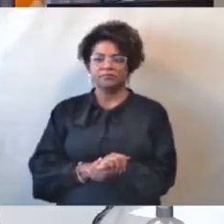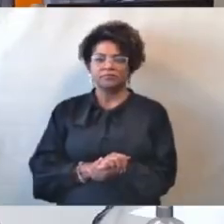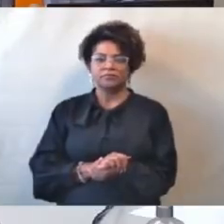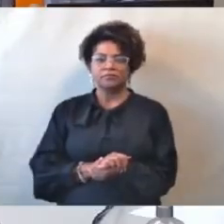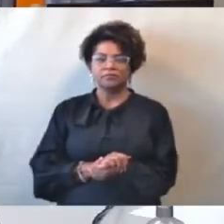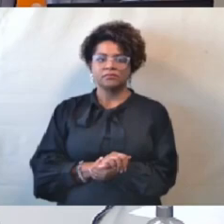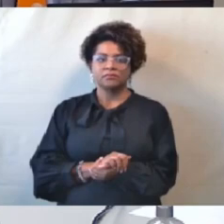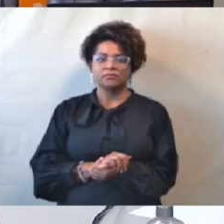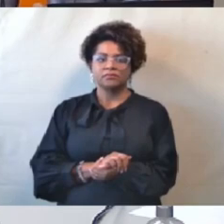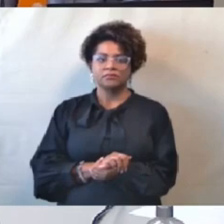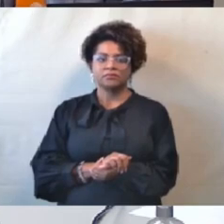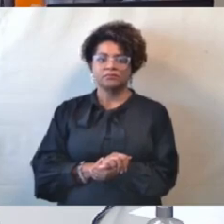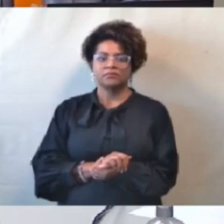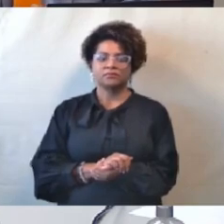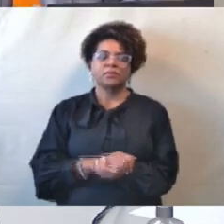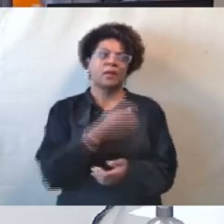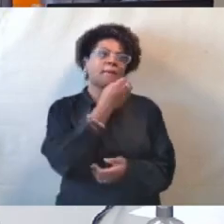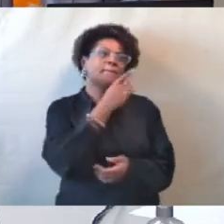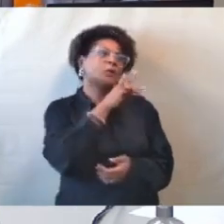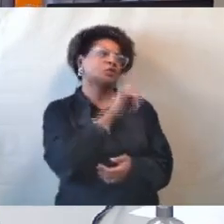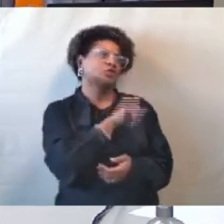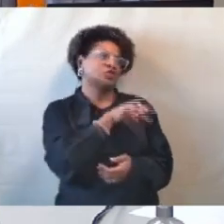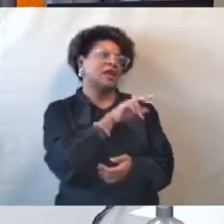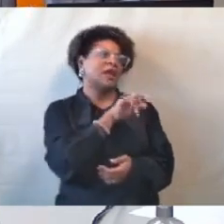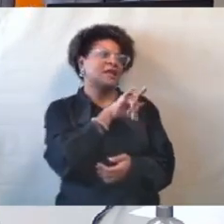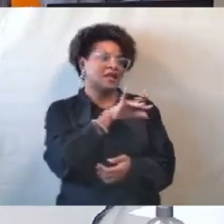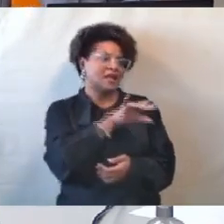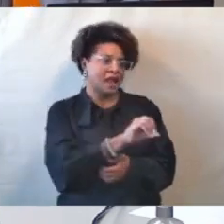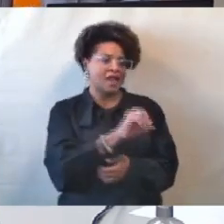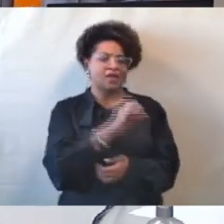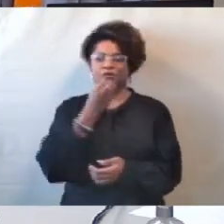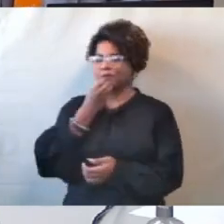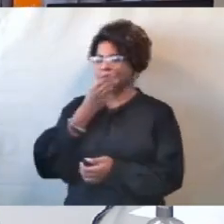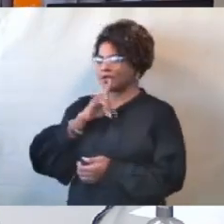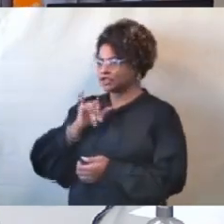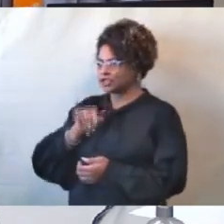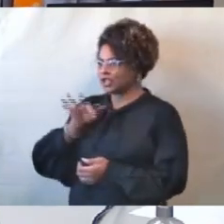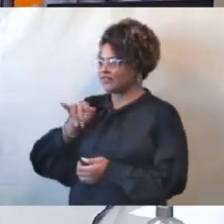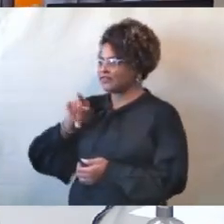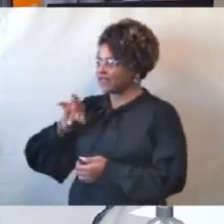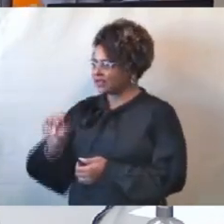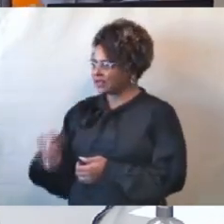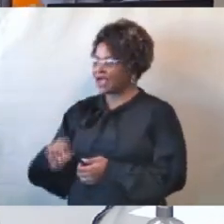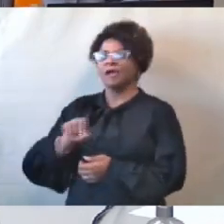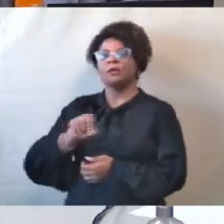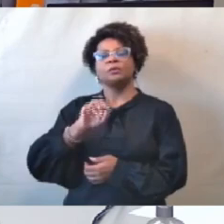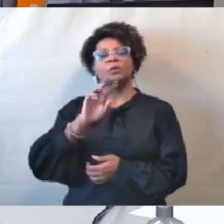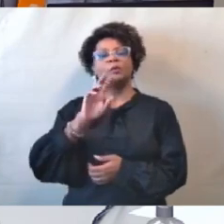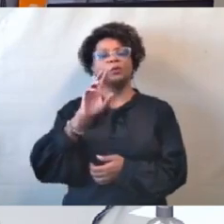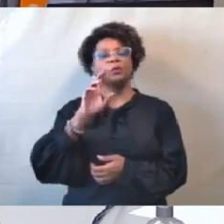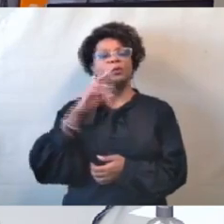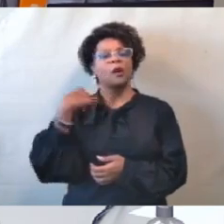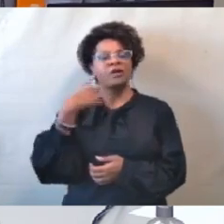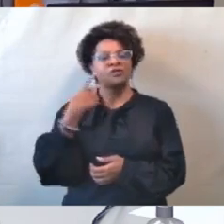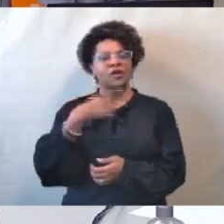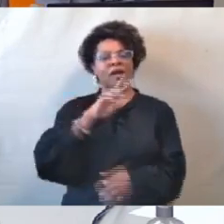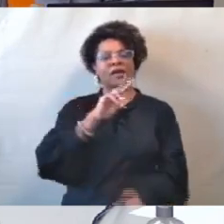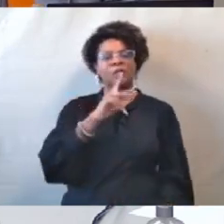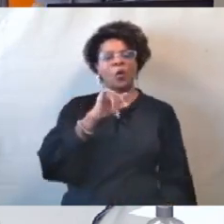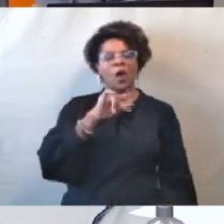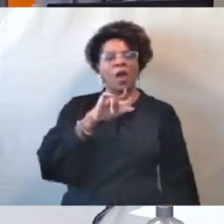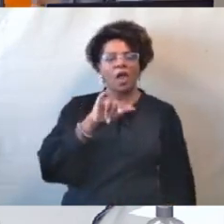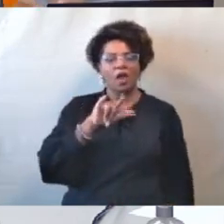Bom dia, senhor Ricardo Oroeira. Bom dia, doutor Fernando. Bom dia, doutor Hércules Guerra. Bom dia, demais vereadores.